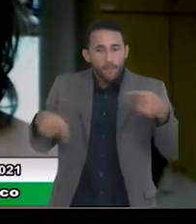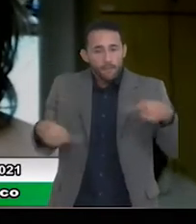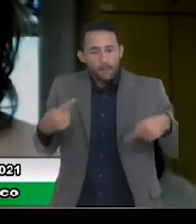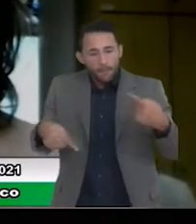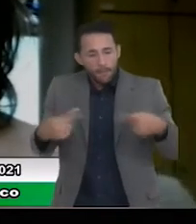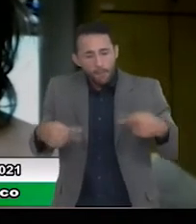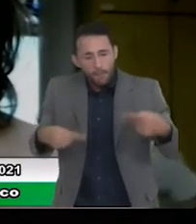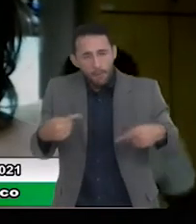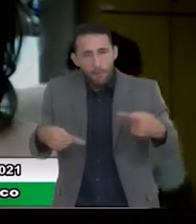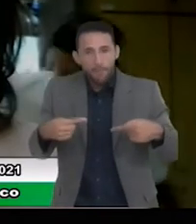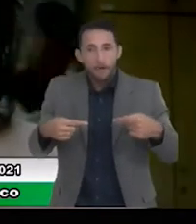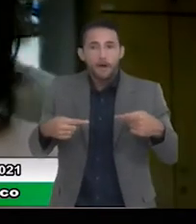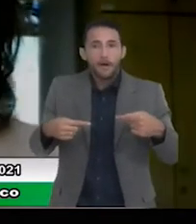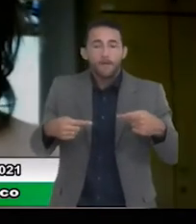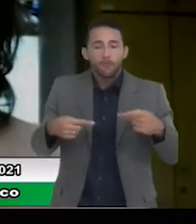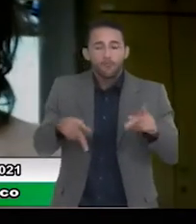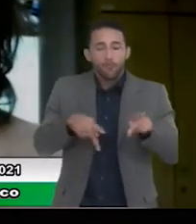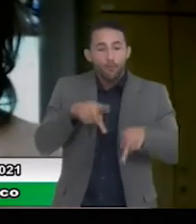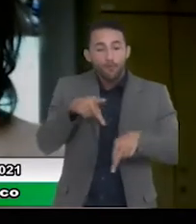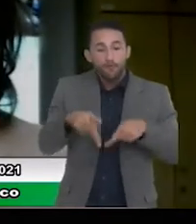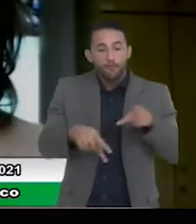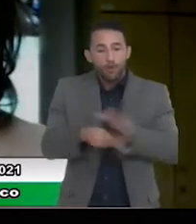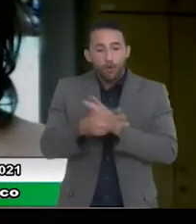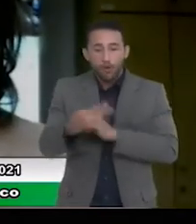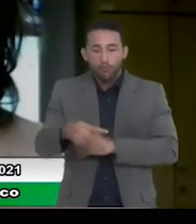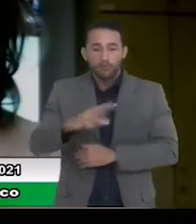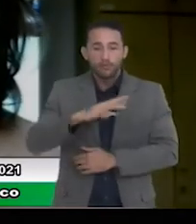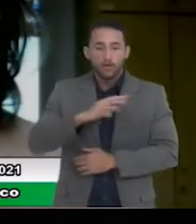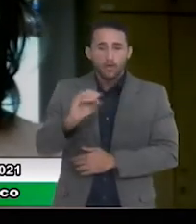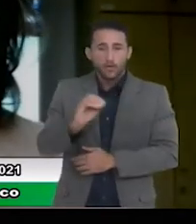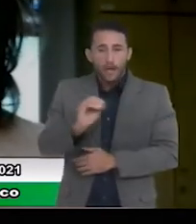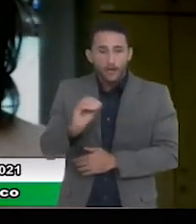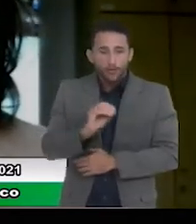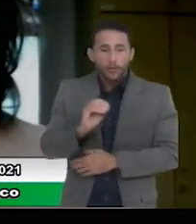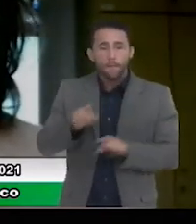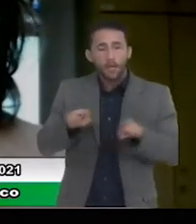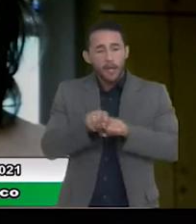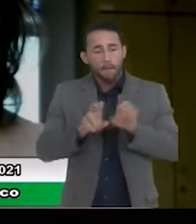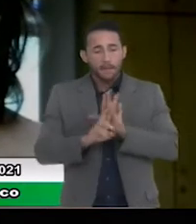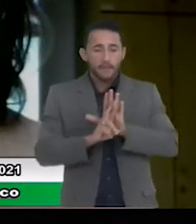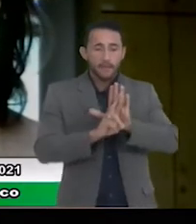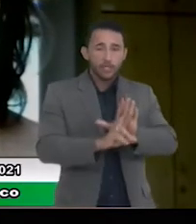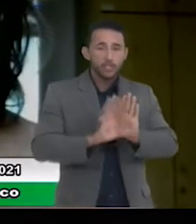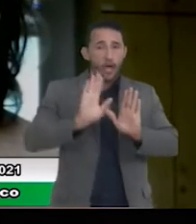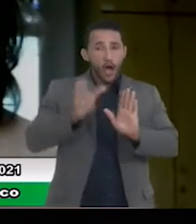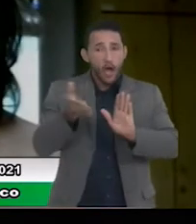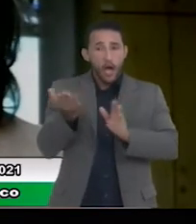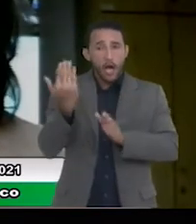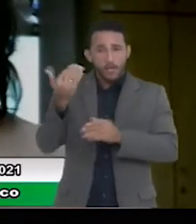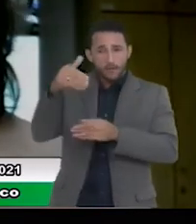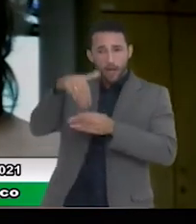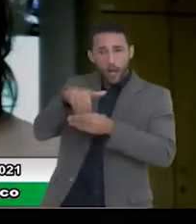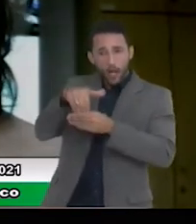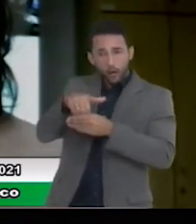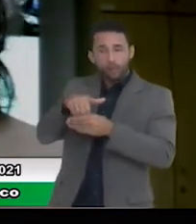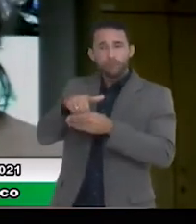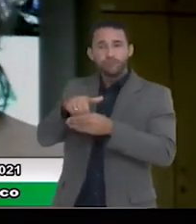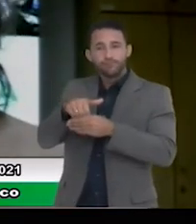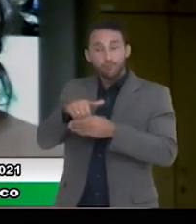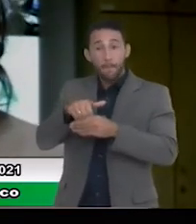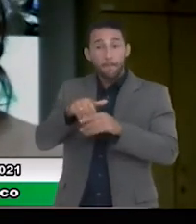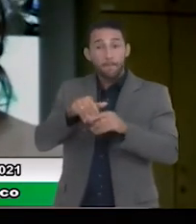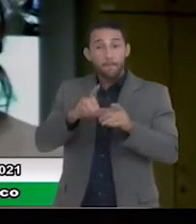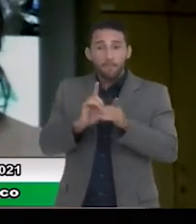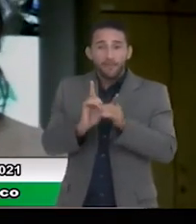Osasco, por meio dos seus representantes eleitos democraticamente. Mas é uma alegria também porque é uma nova